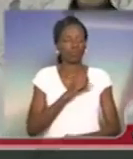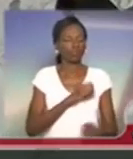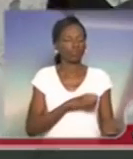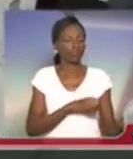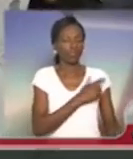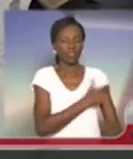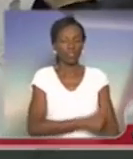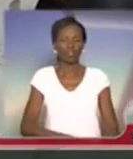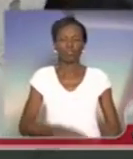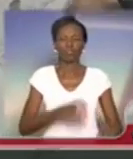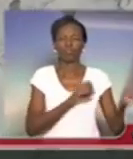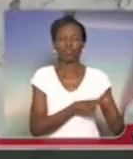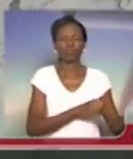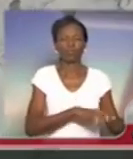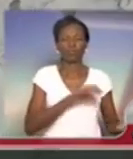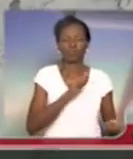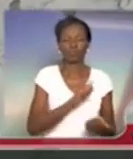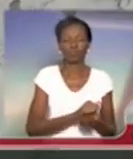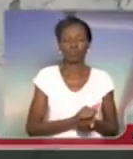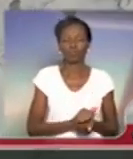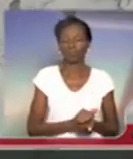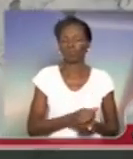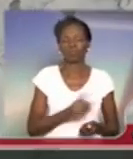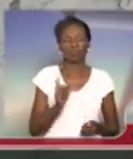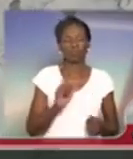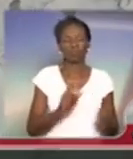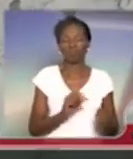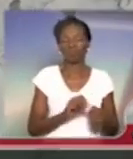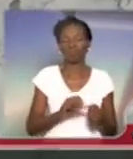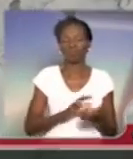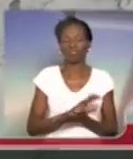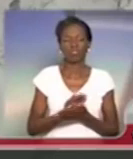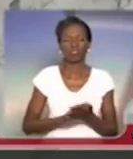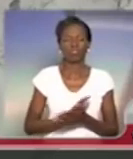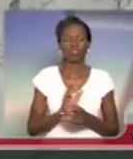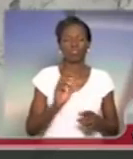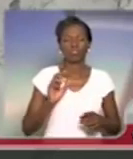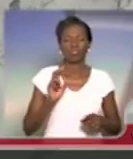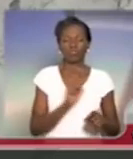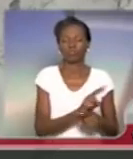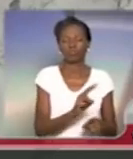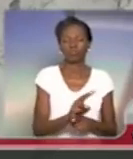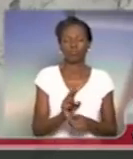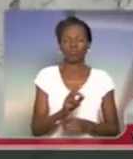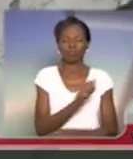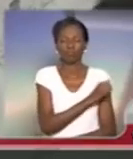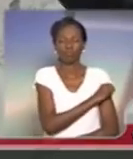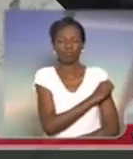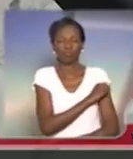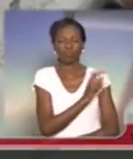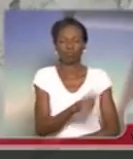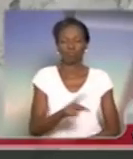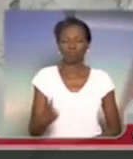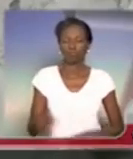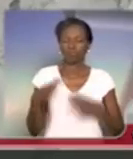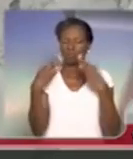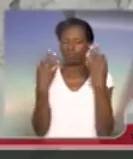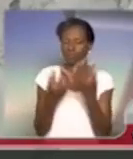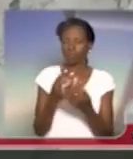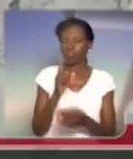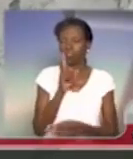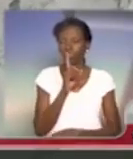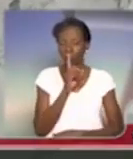de qualidade, que não sai aqui em defesa desses alunos, desses professores e dessas famílias. Vejo aqui um silêncio